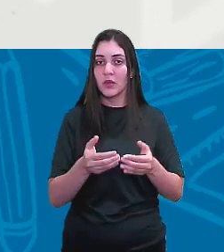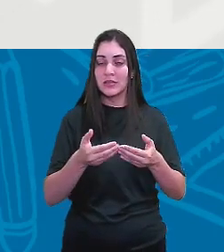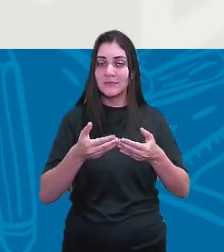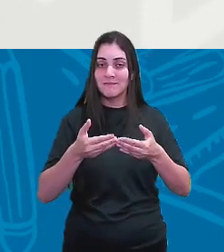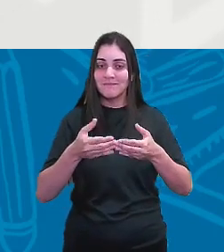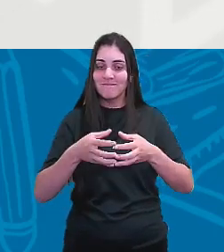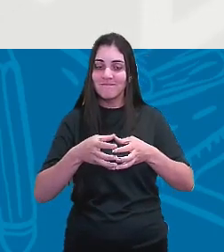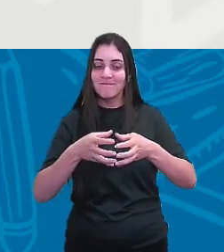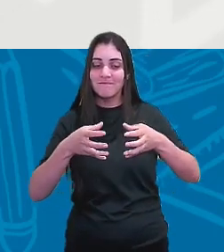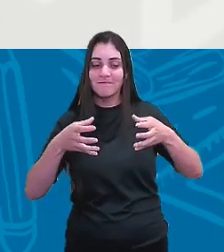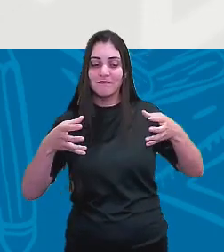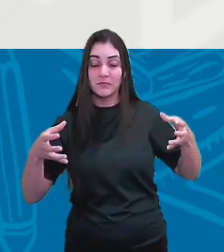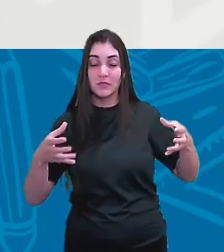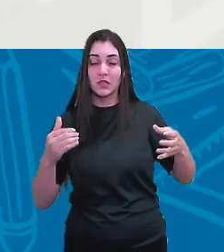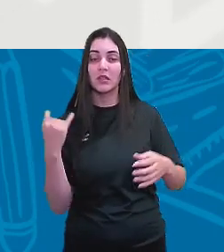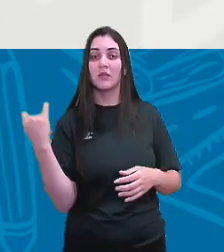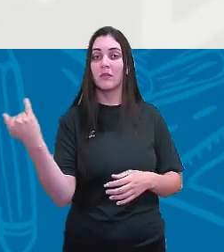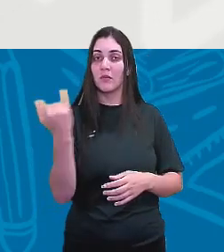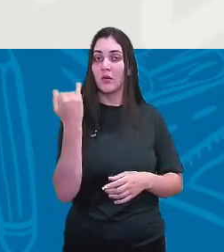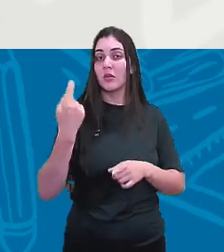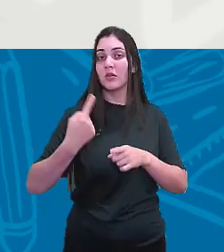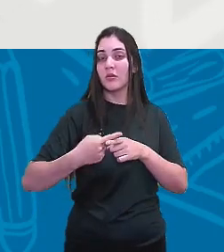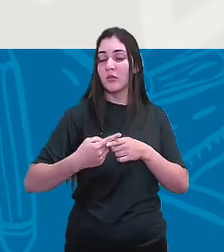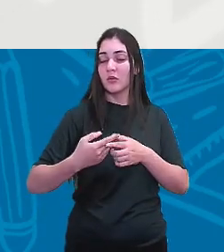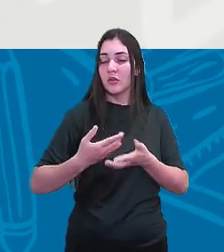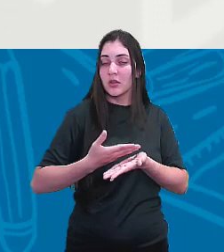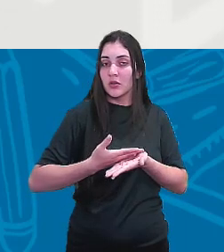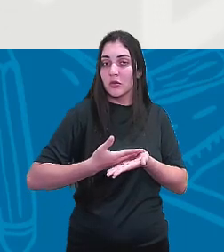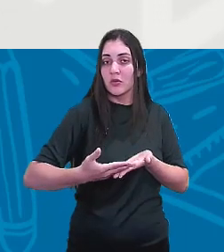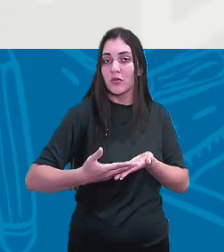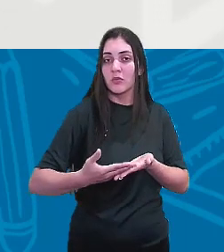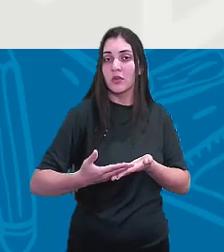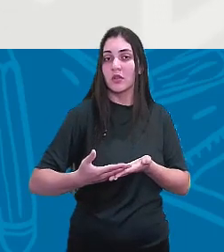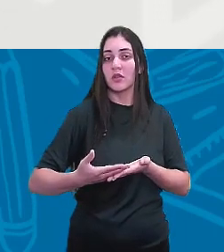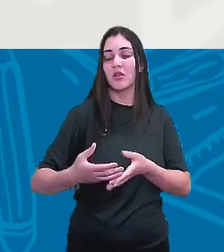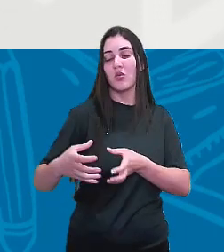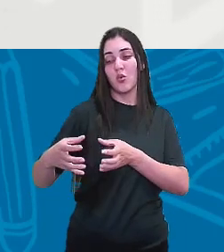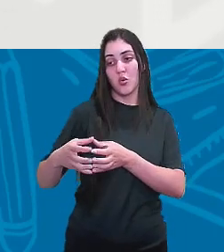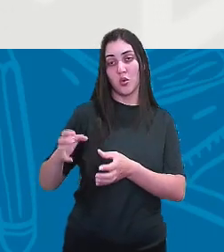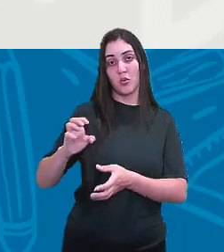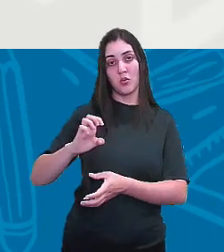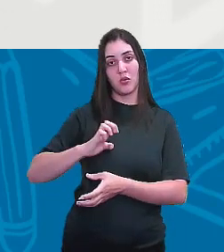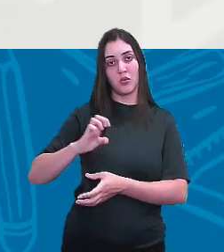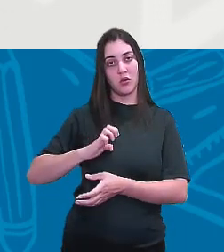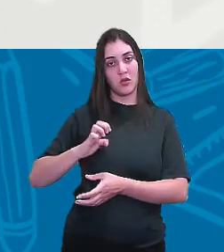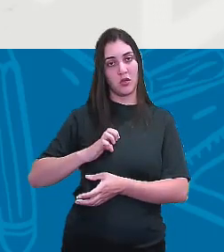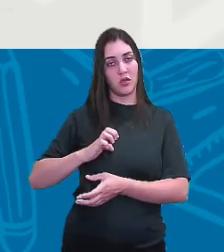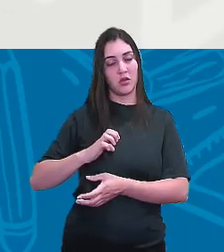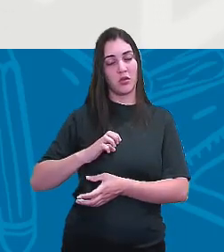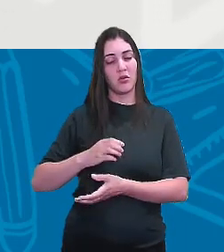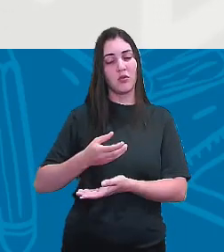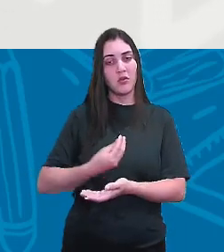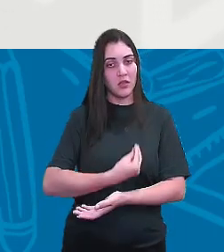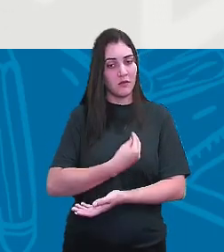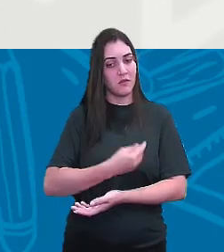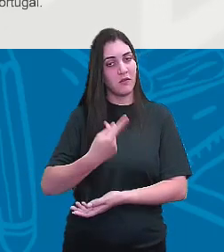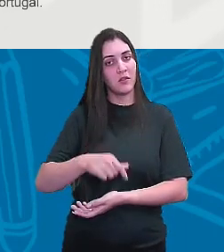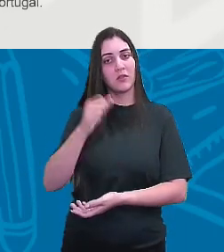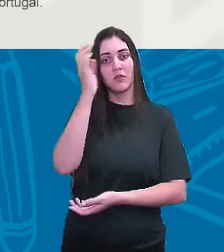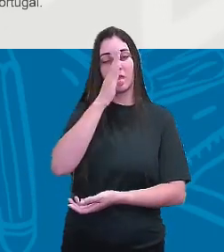importante, porque a partir de então, a elite colonial que vivia aqui começa a ganhar força